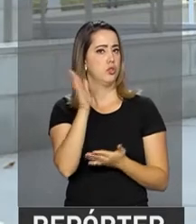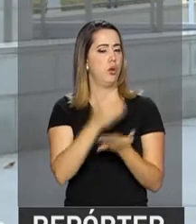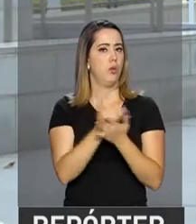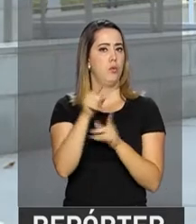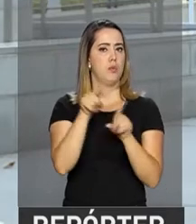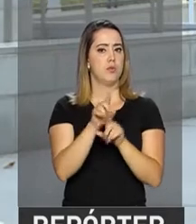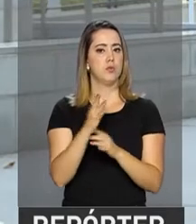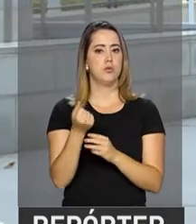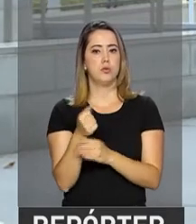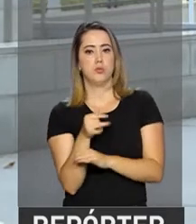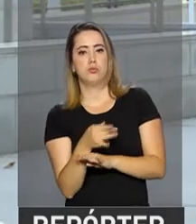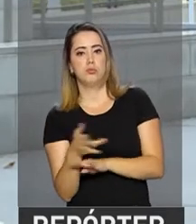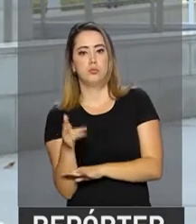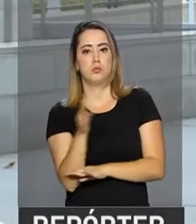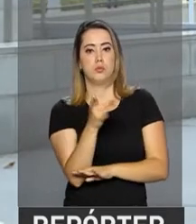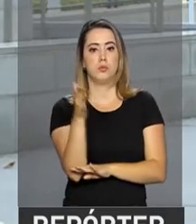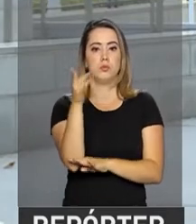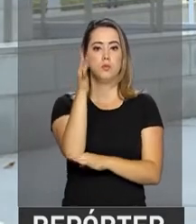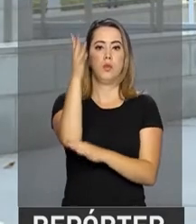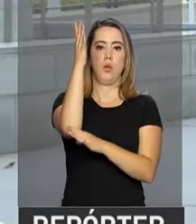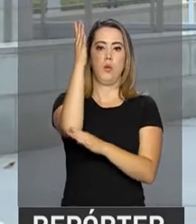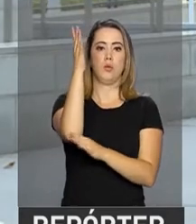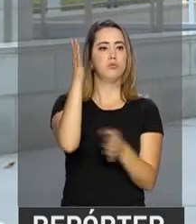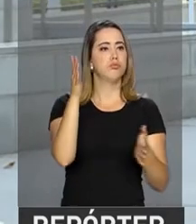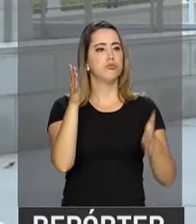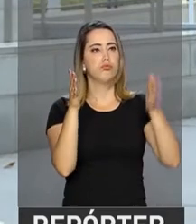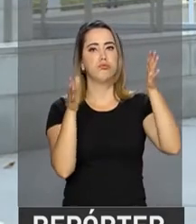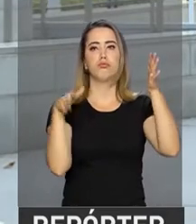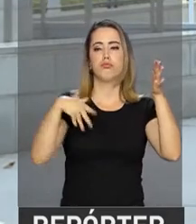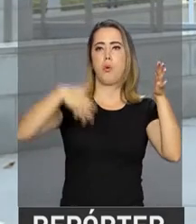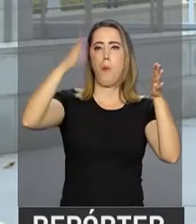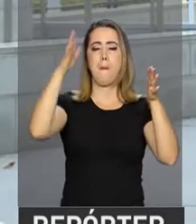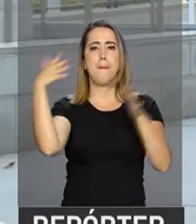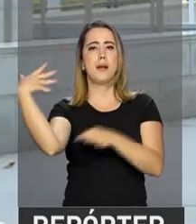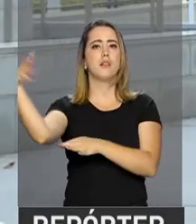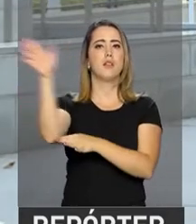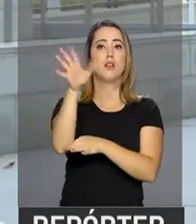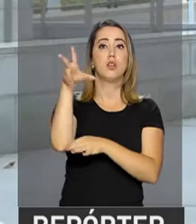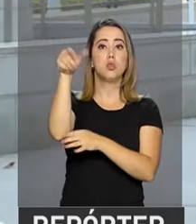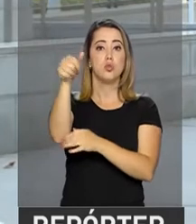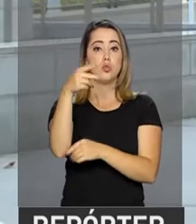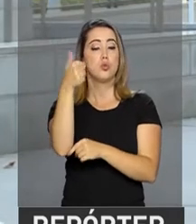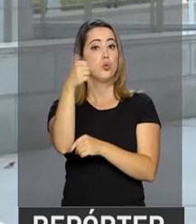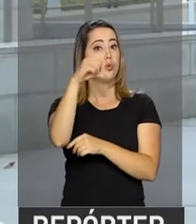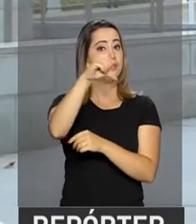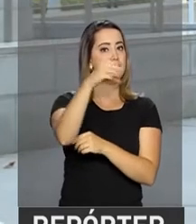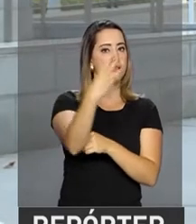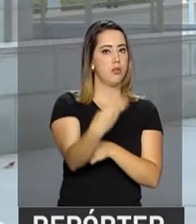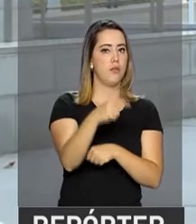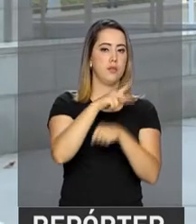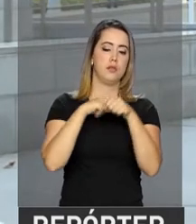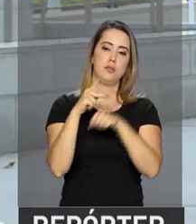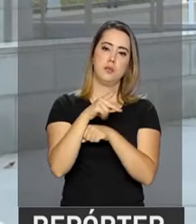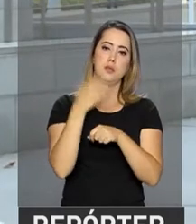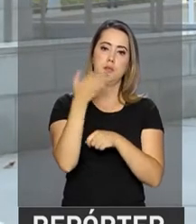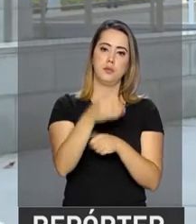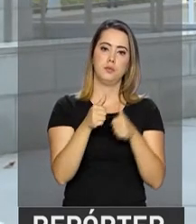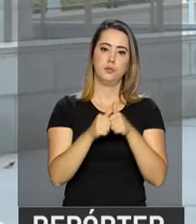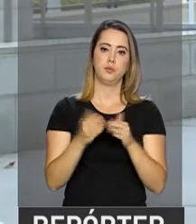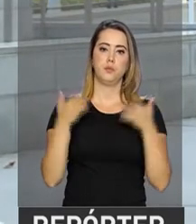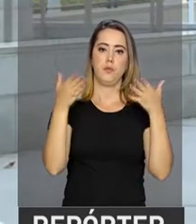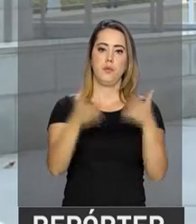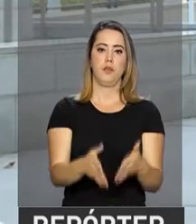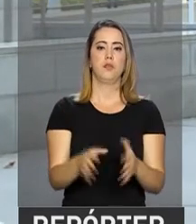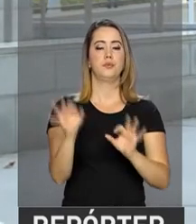todos esses mastros vazios estarão prontos para a reunião com as bandeiras de todos os 193 países que fazem